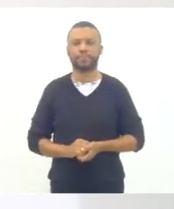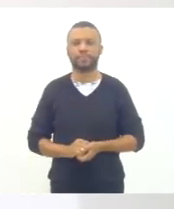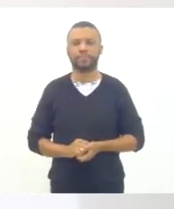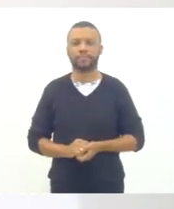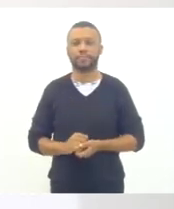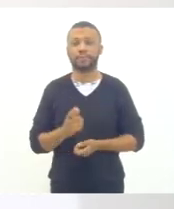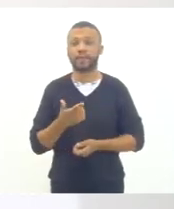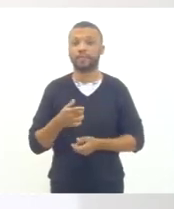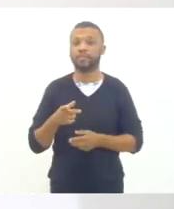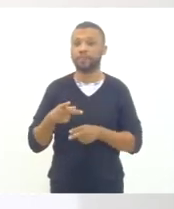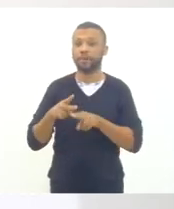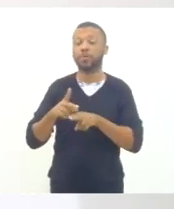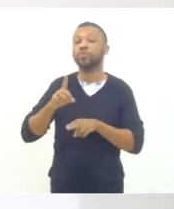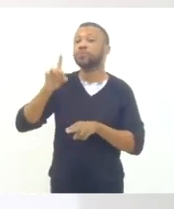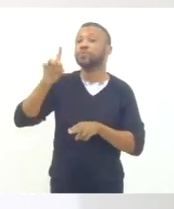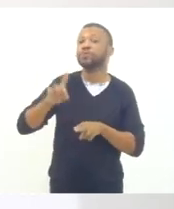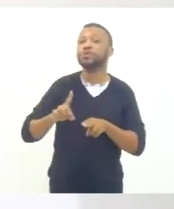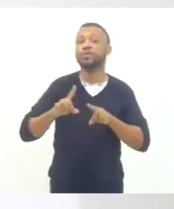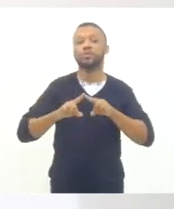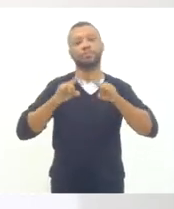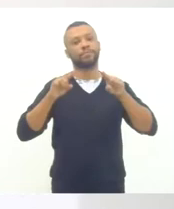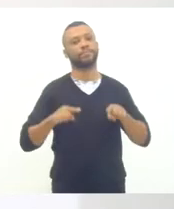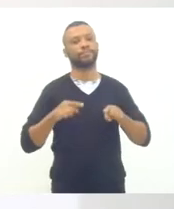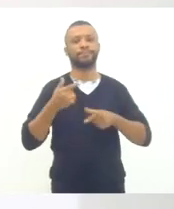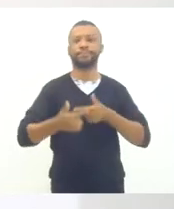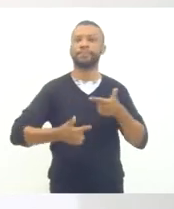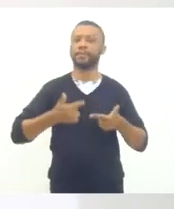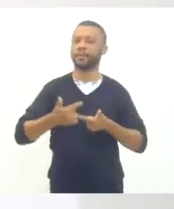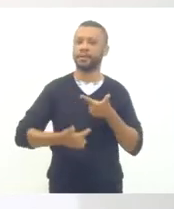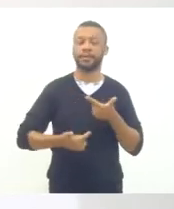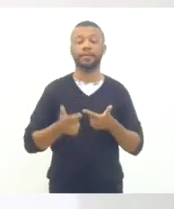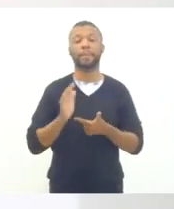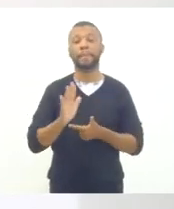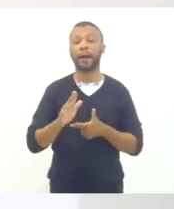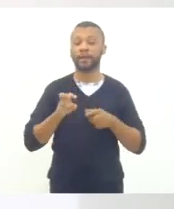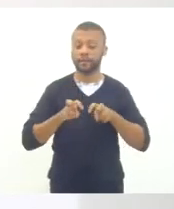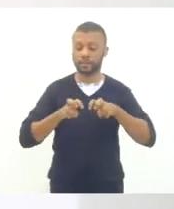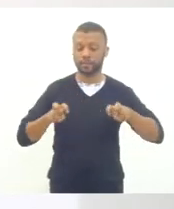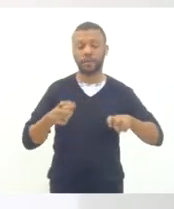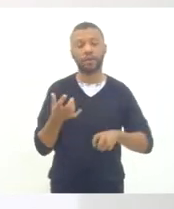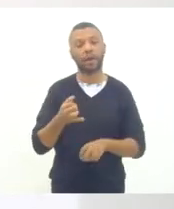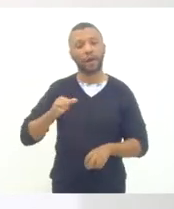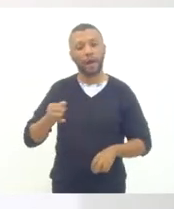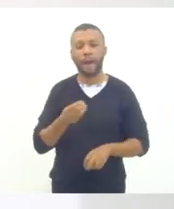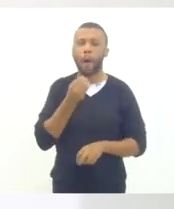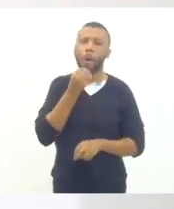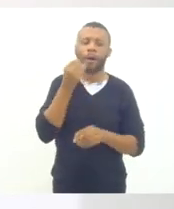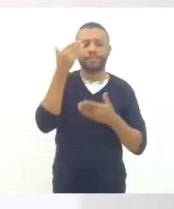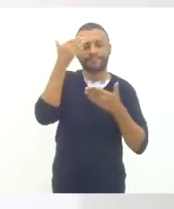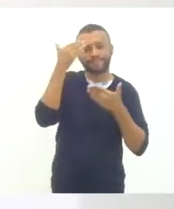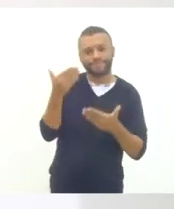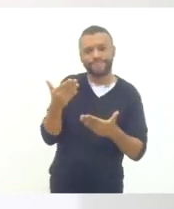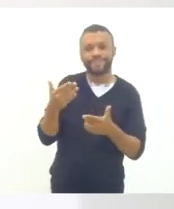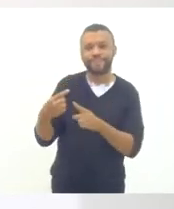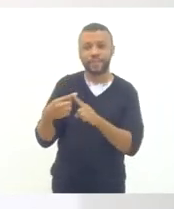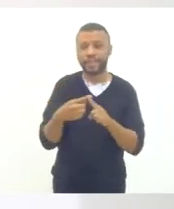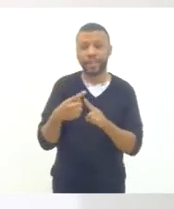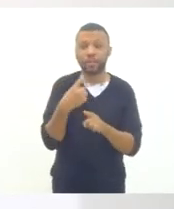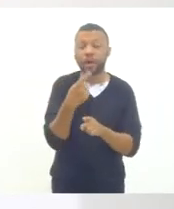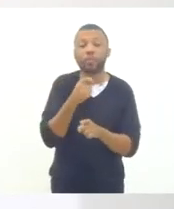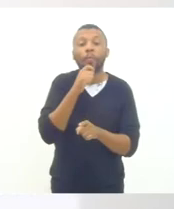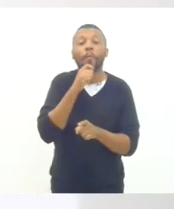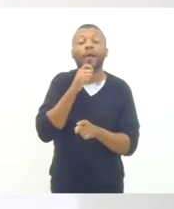pelos direitos trabalhistas. Mas essa mesa, eu quero agradecer a oportunidade, porque nós não temos uma experiência